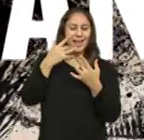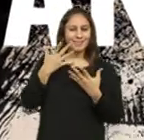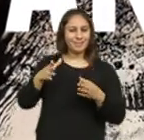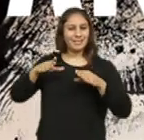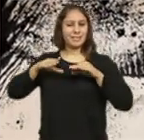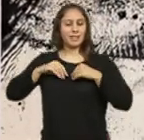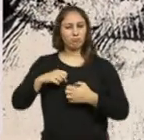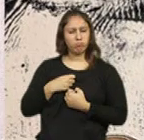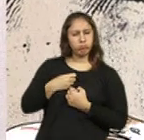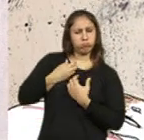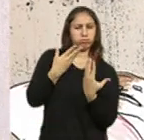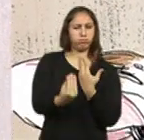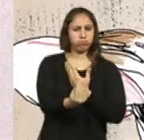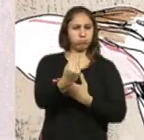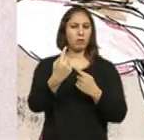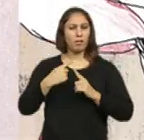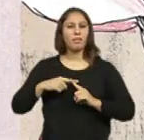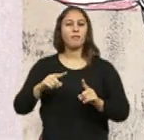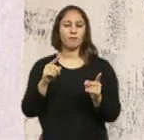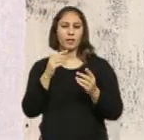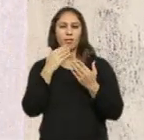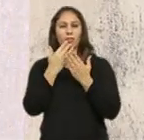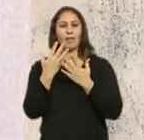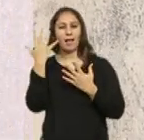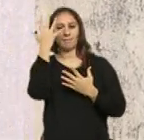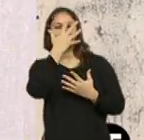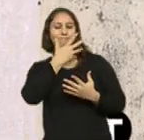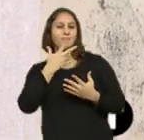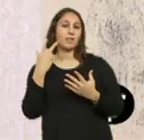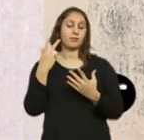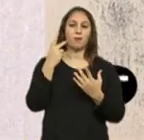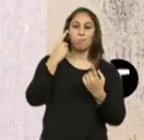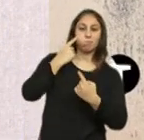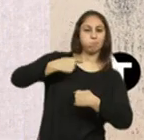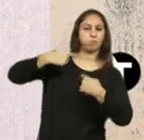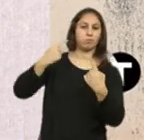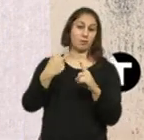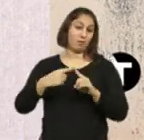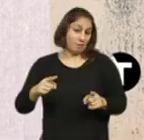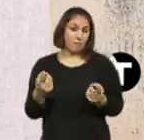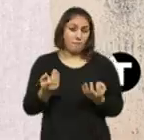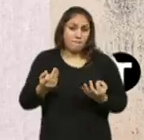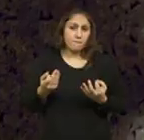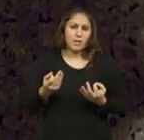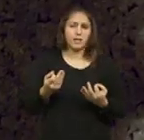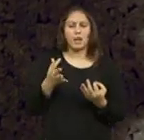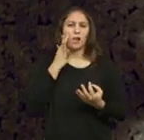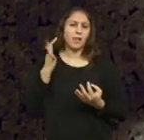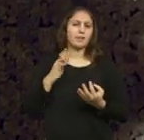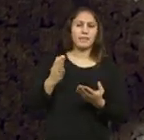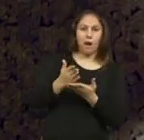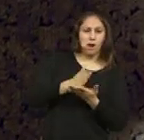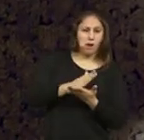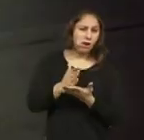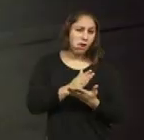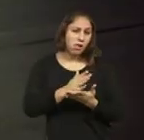esquema um pouco diferente de representação. E jogar com estas fronteiras entre